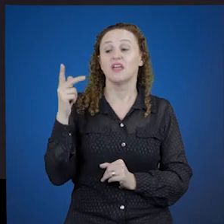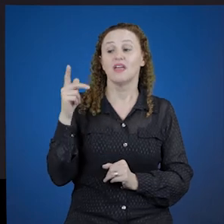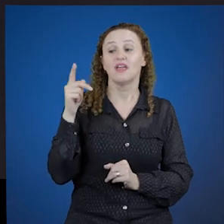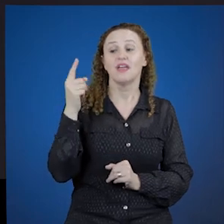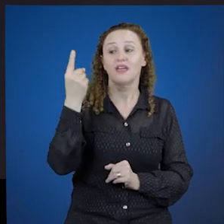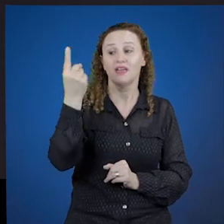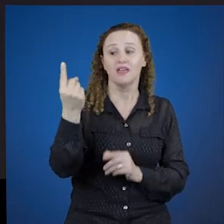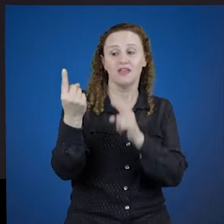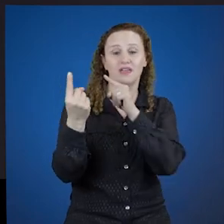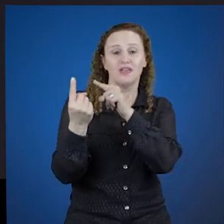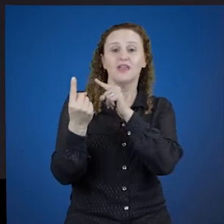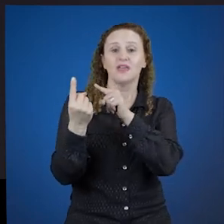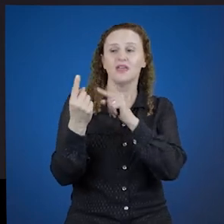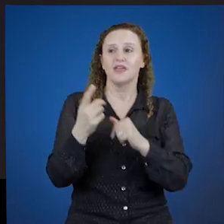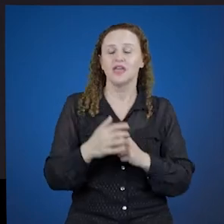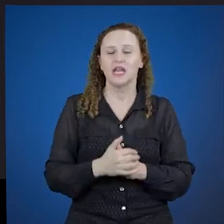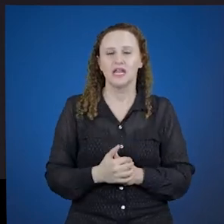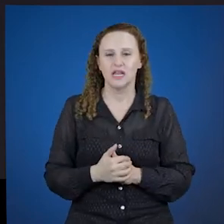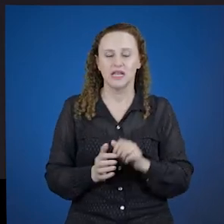Ele,